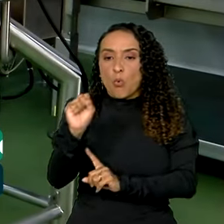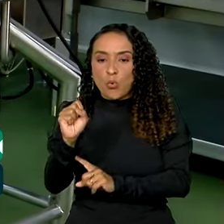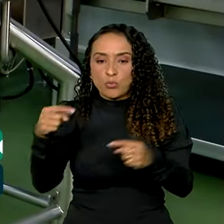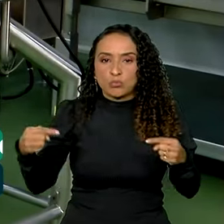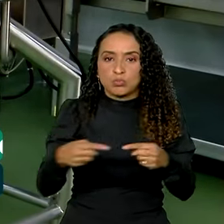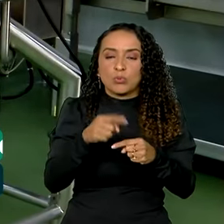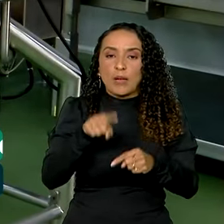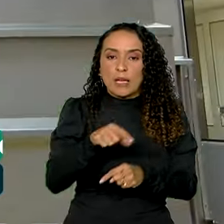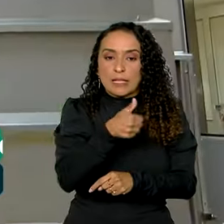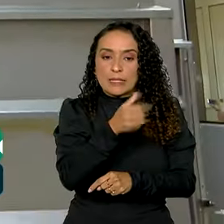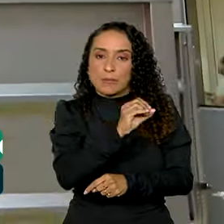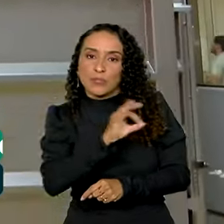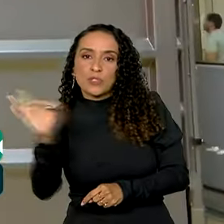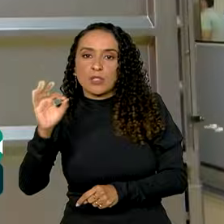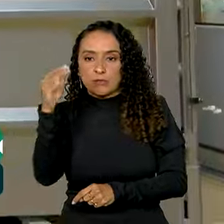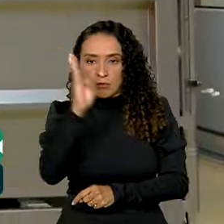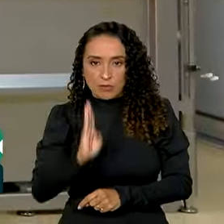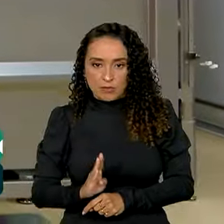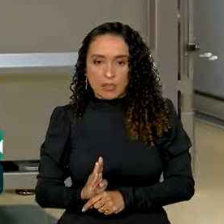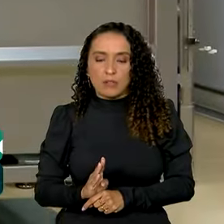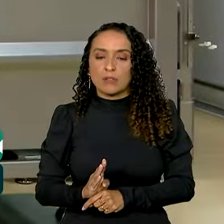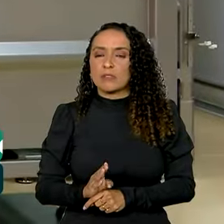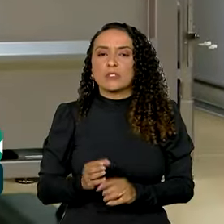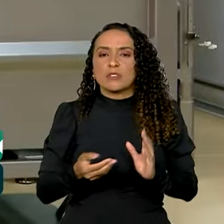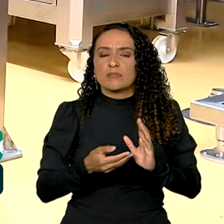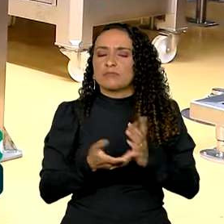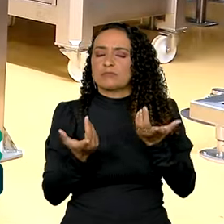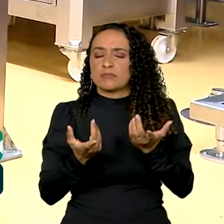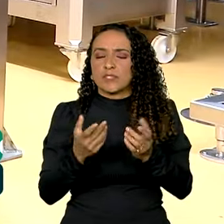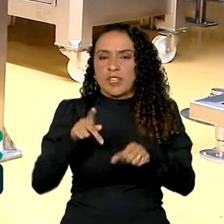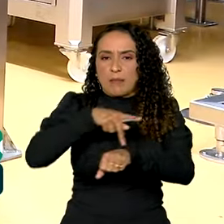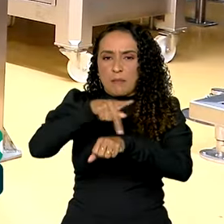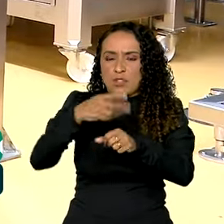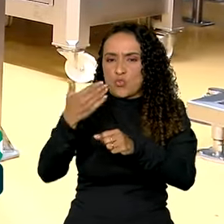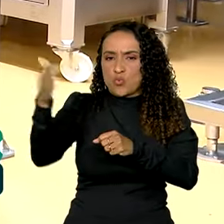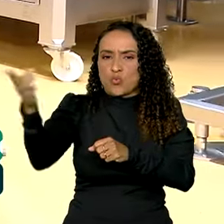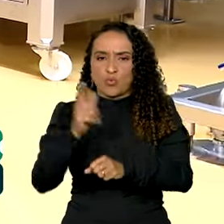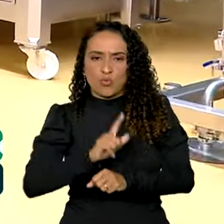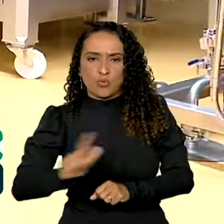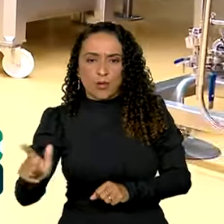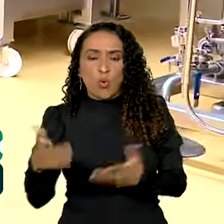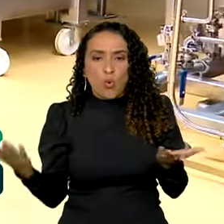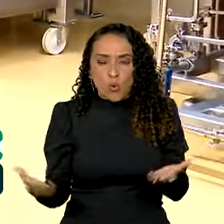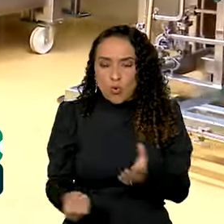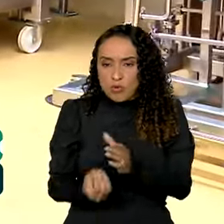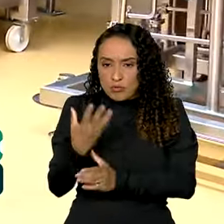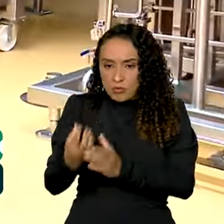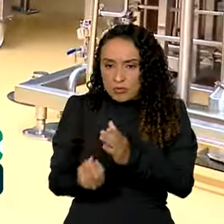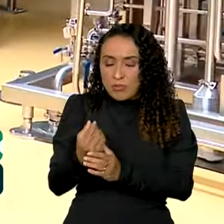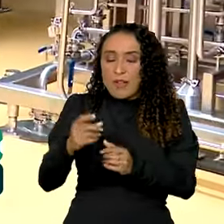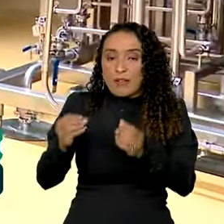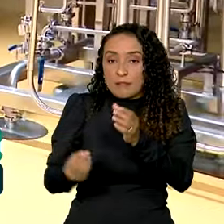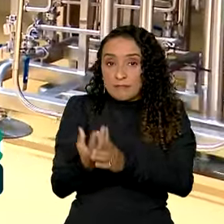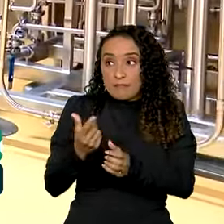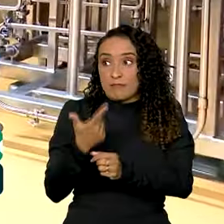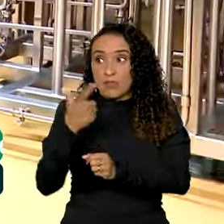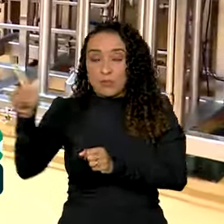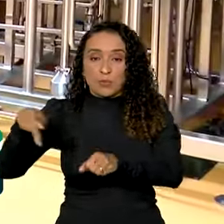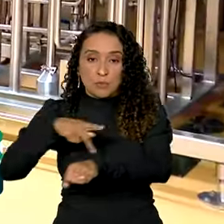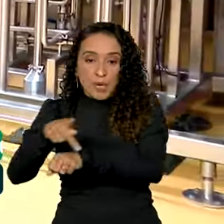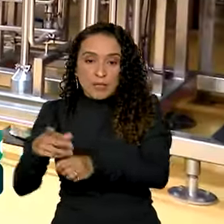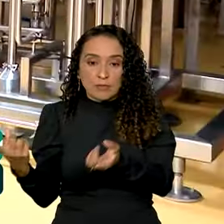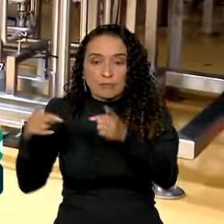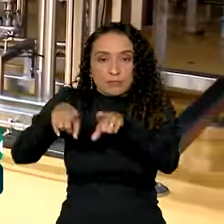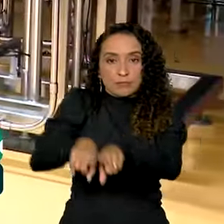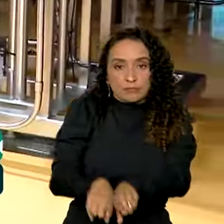100% nacional, eliminando a dependência externa. Hoje, o medicamento é fabricado no exterior, em parceria com a